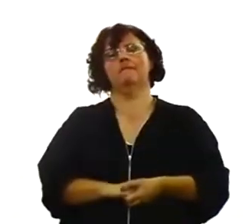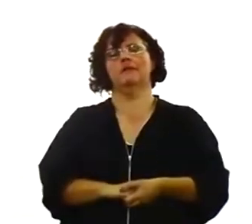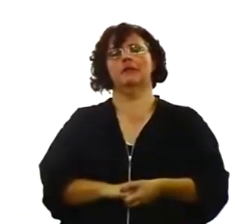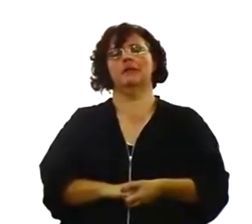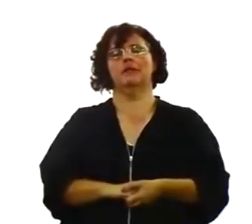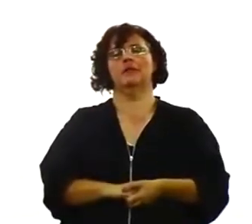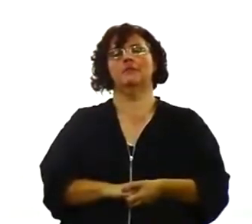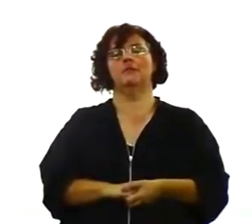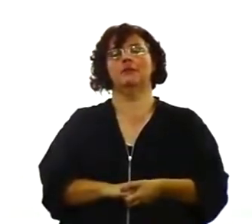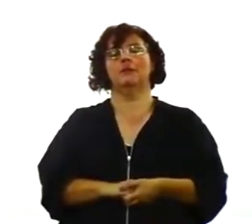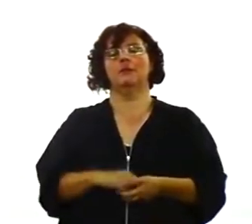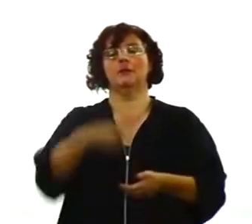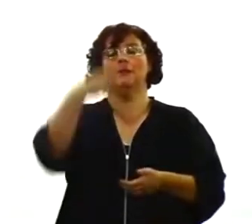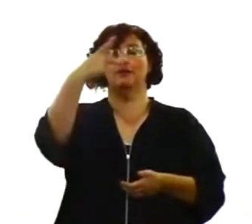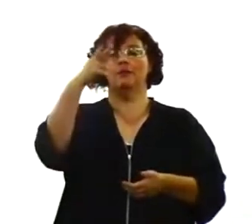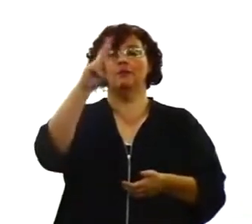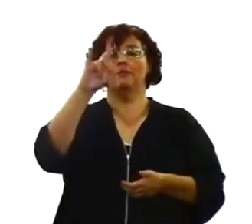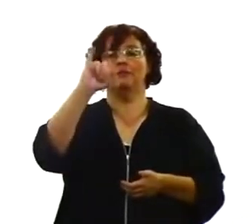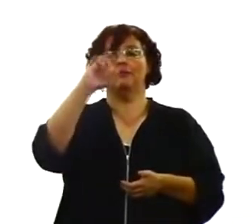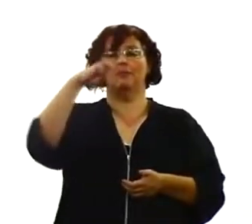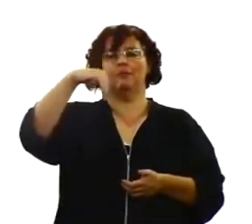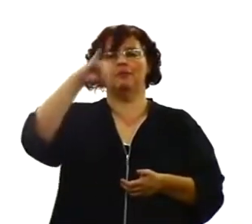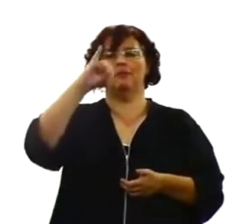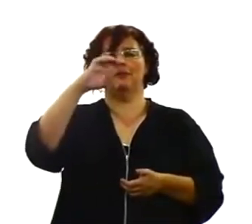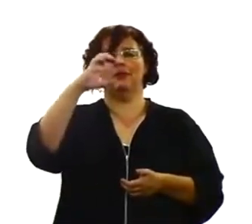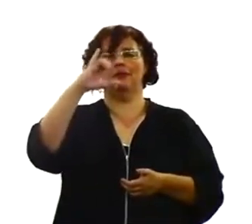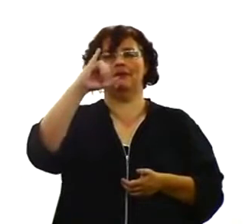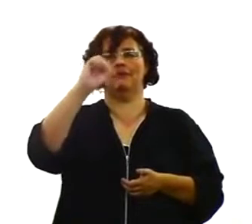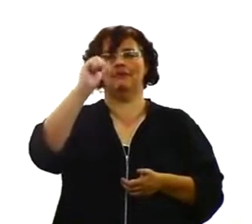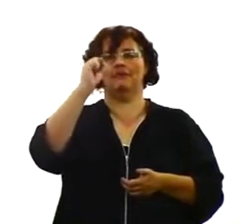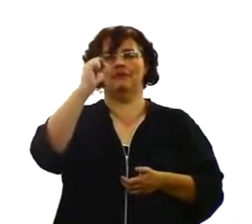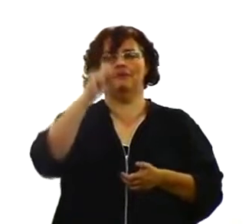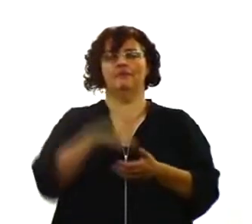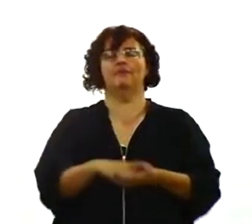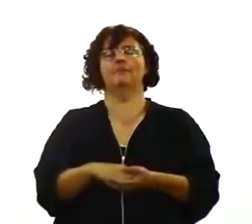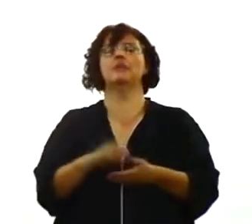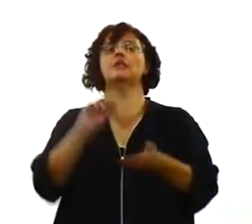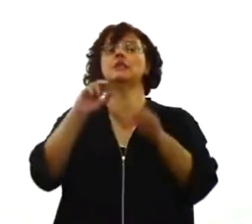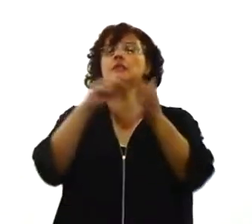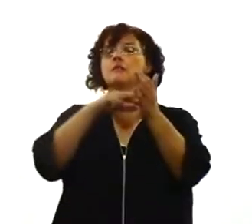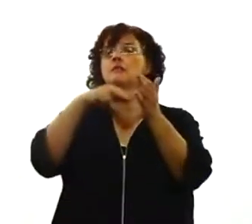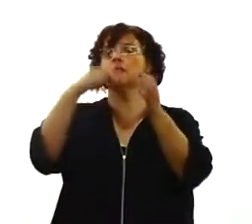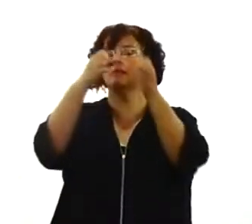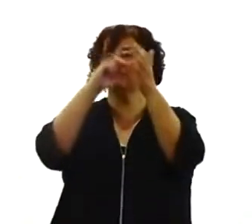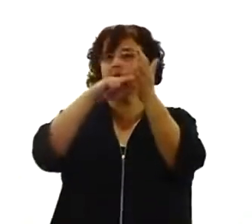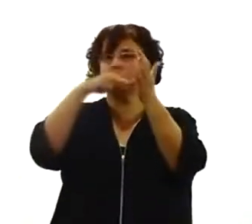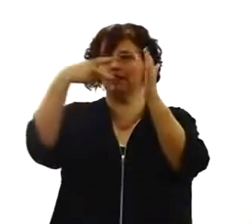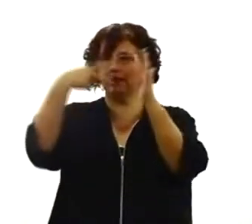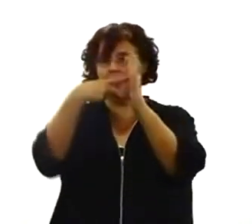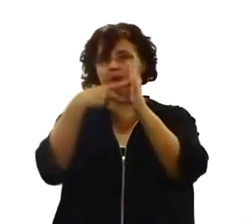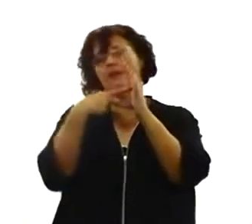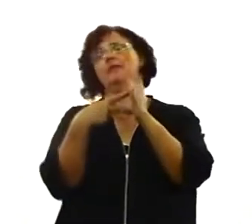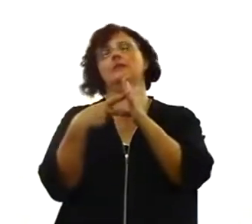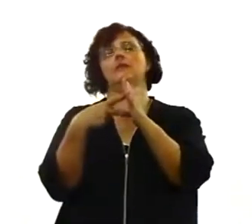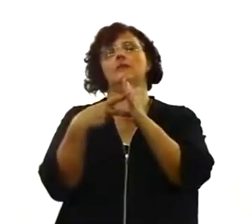primícias. A palavra primícias. A palavra primícias tem uma relação com príncipe,